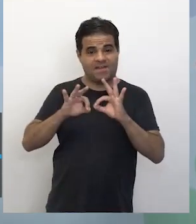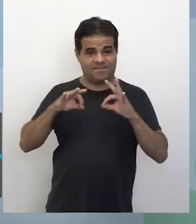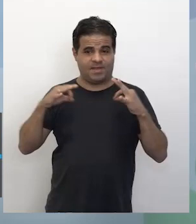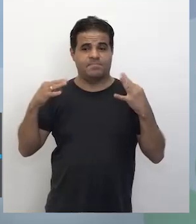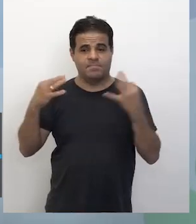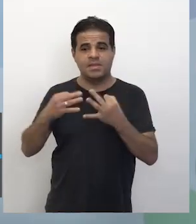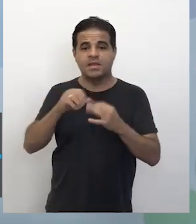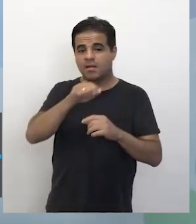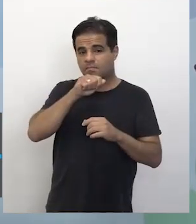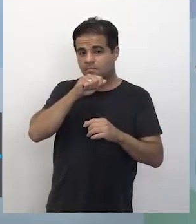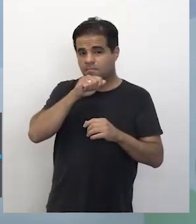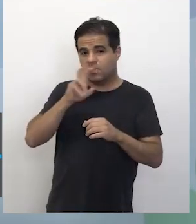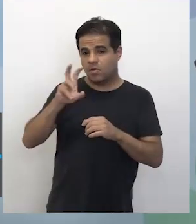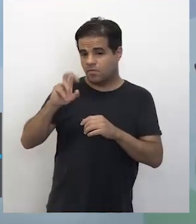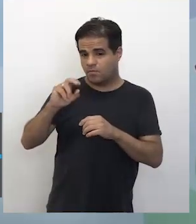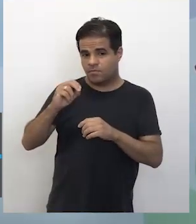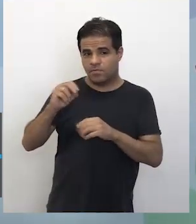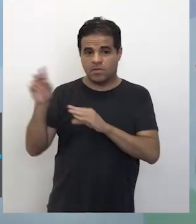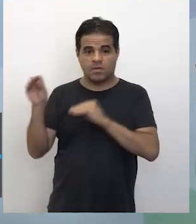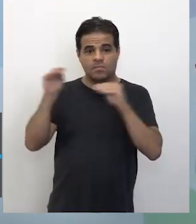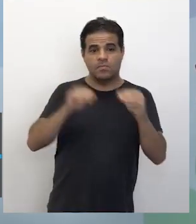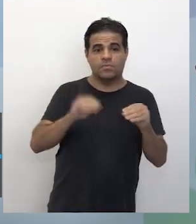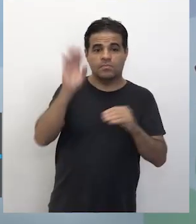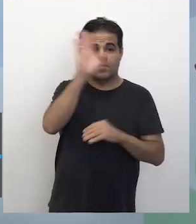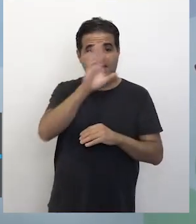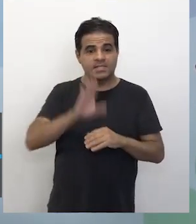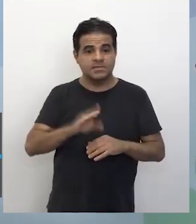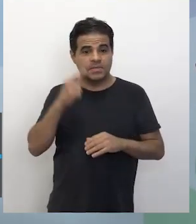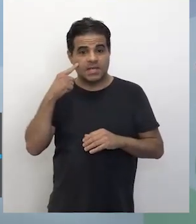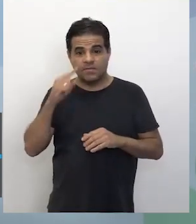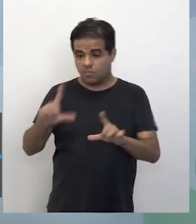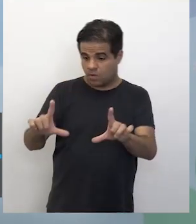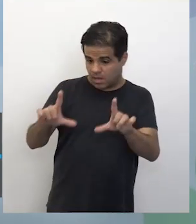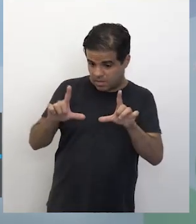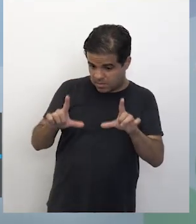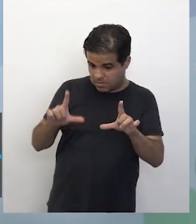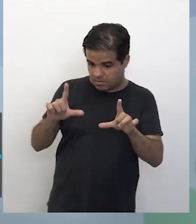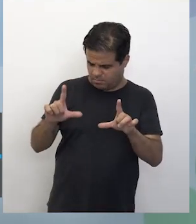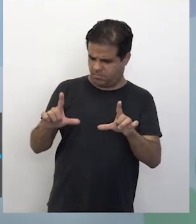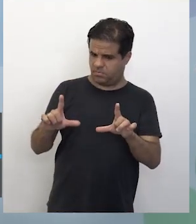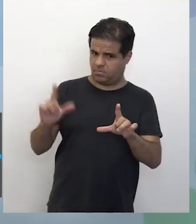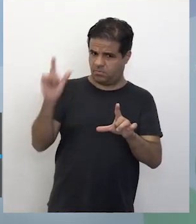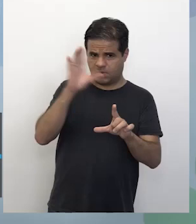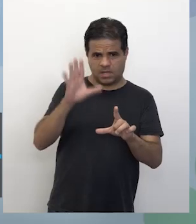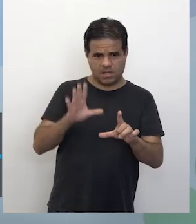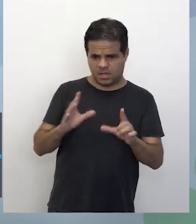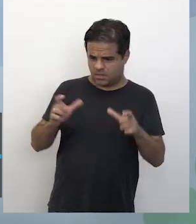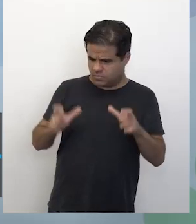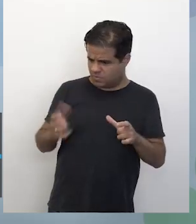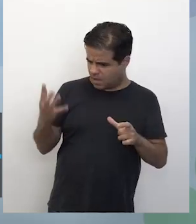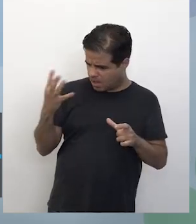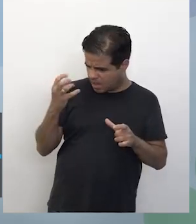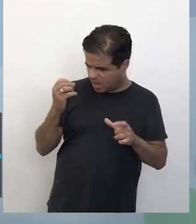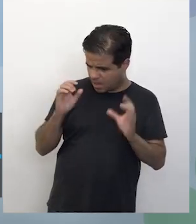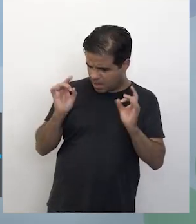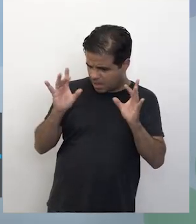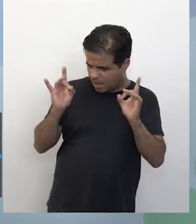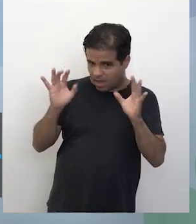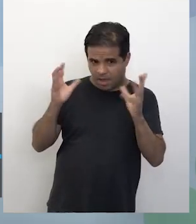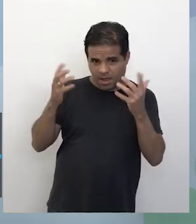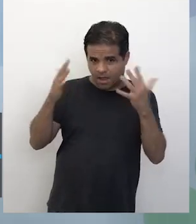por parte de mãe, meu avô veio para o Brasil, porque ele viu um cartão postal do Brasil e falou, mano, esse lugar é incrível, eu preciso morar lá.